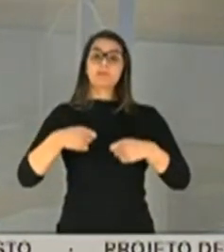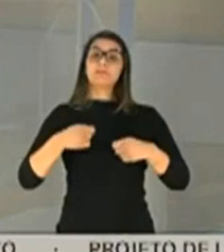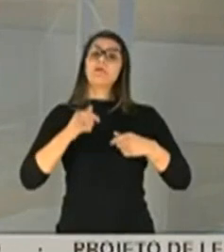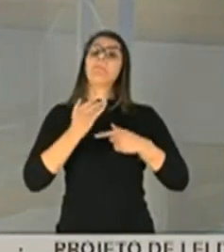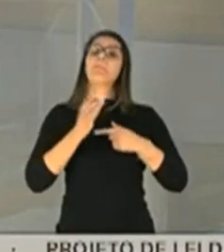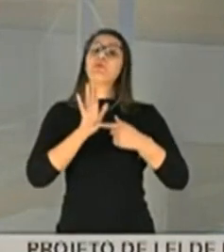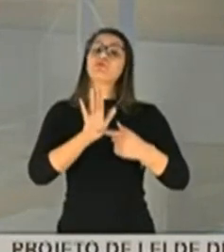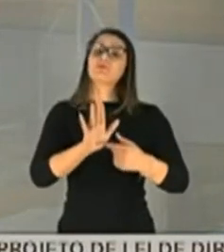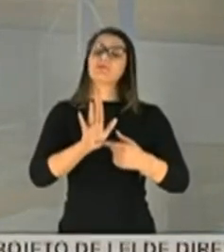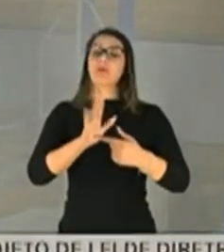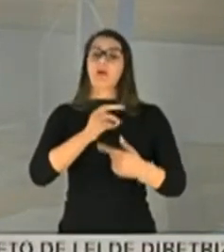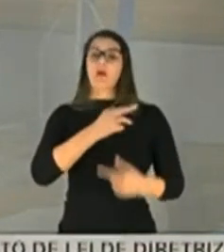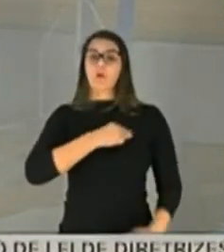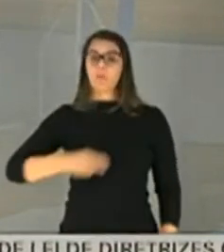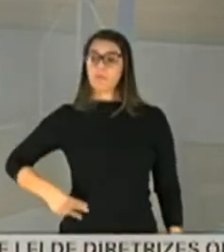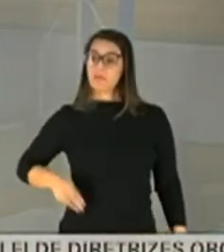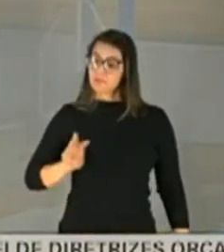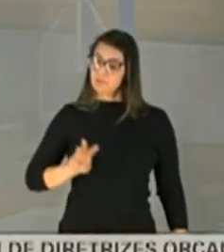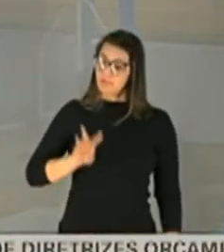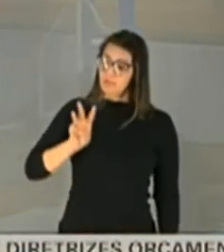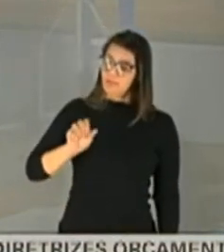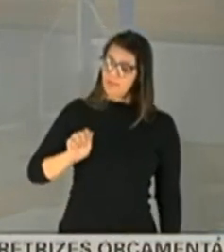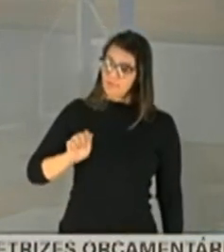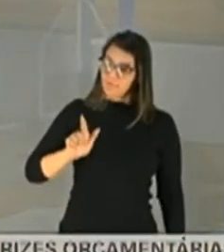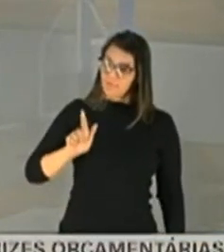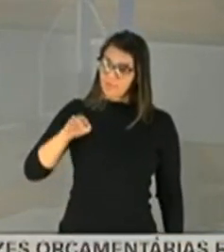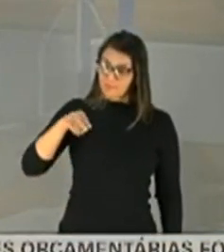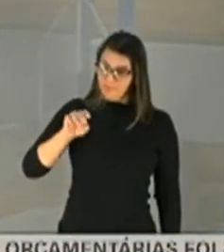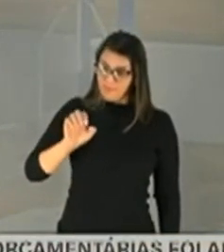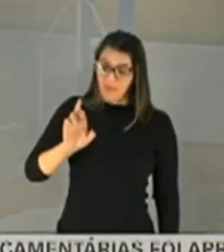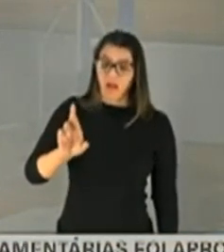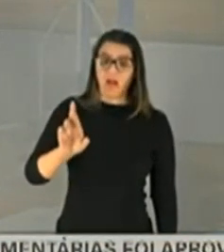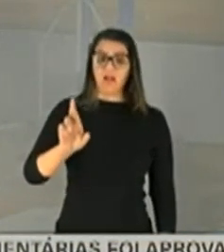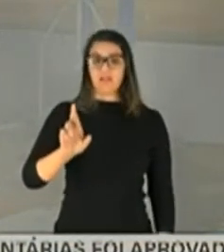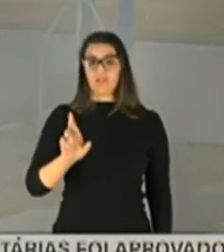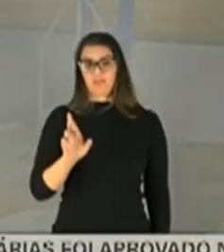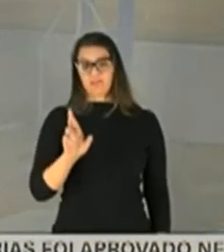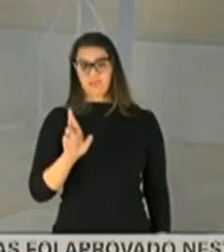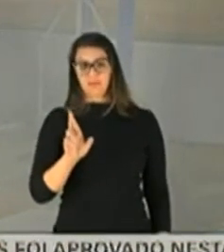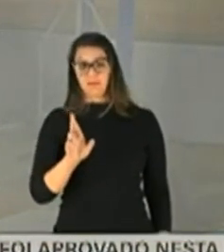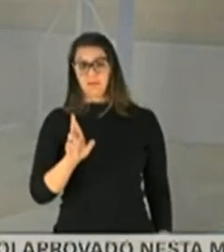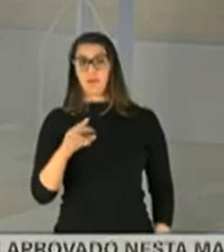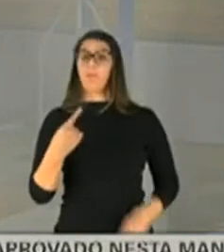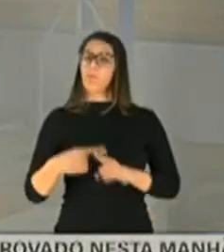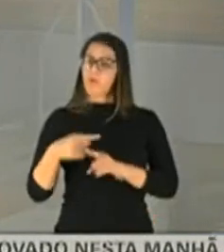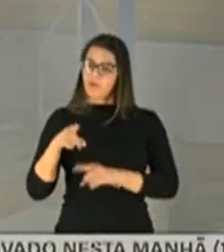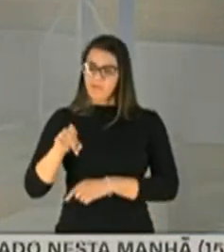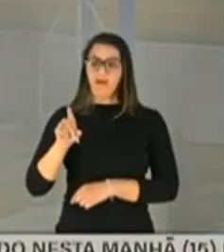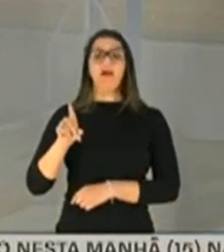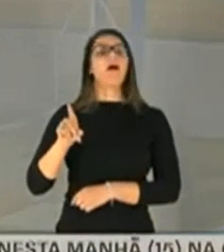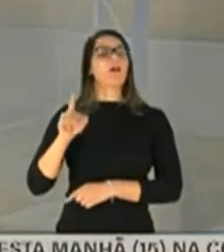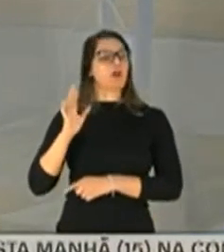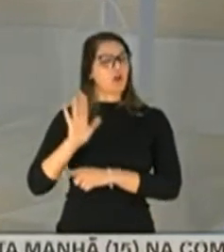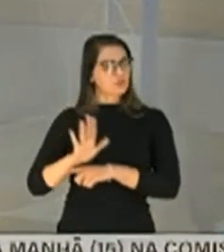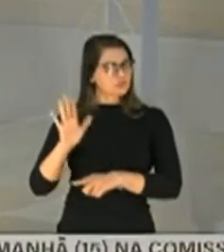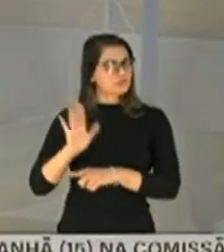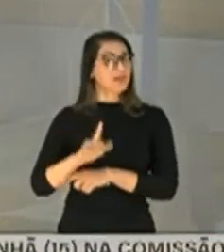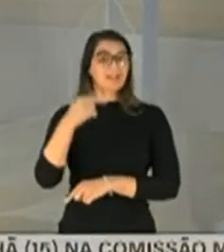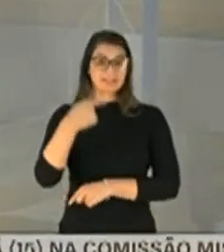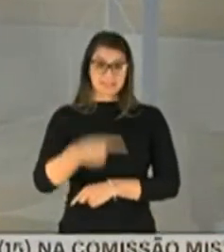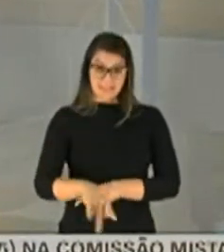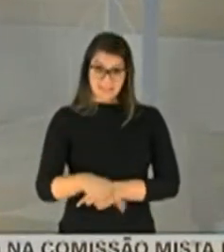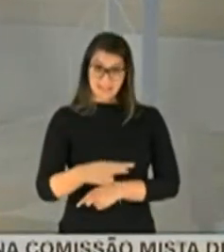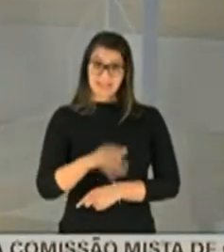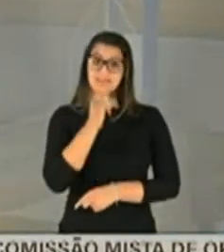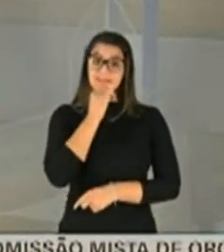o ministro Wagner Rosário, porque ele vai ser útil, não apenas nesse caso,